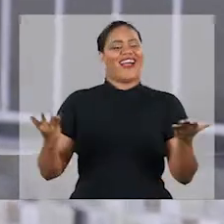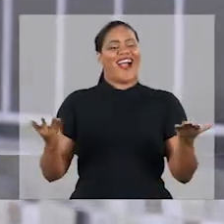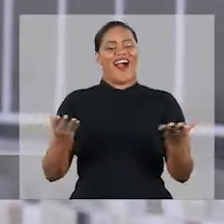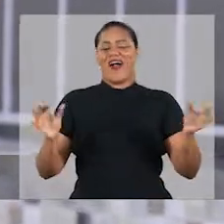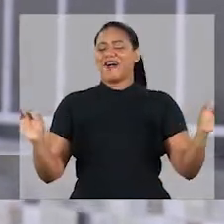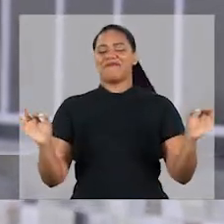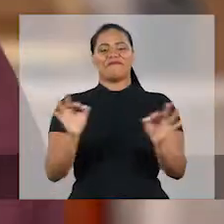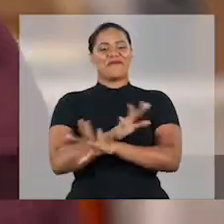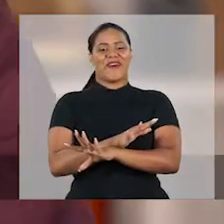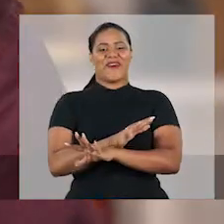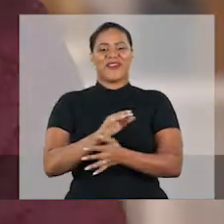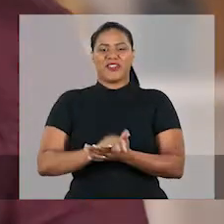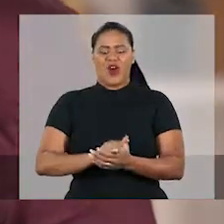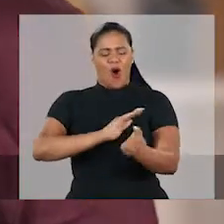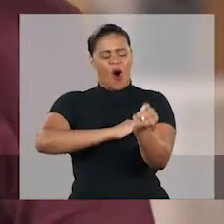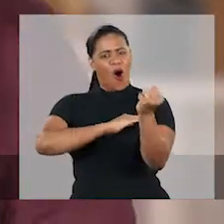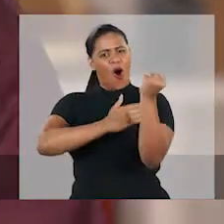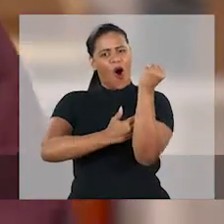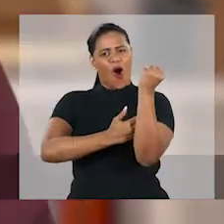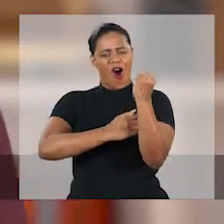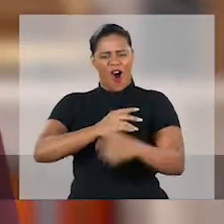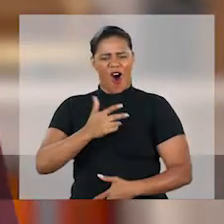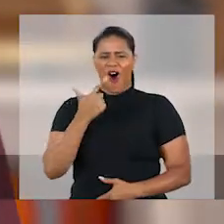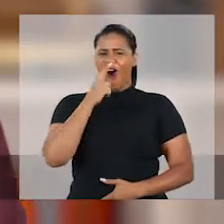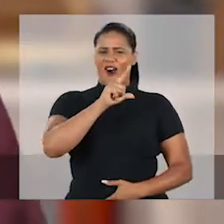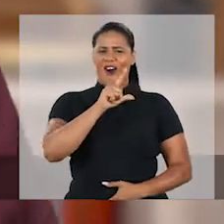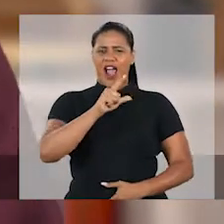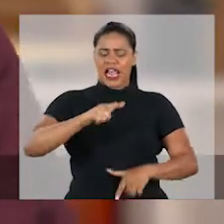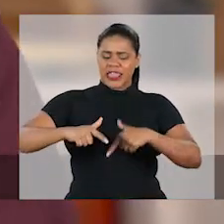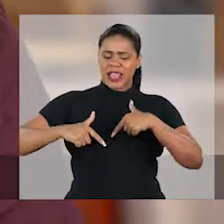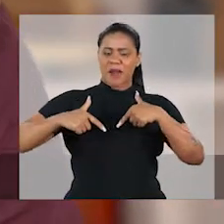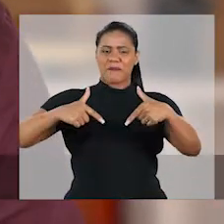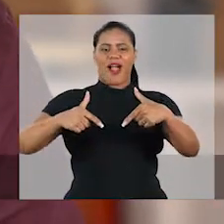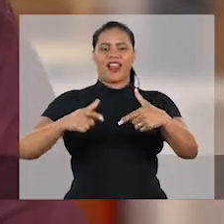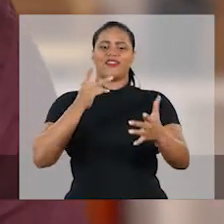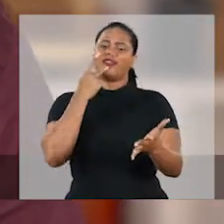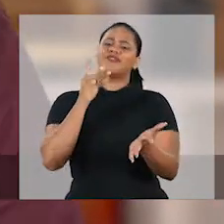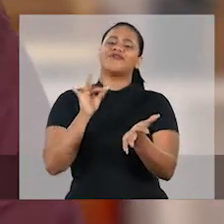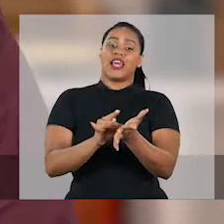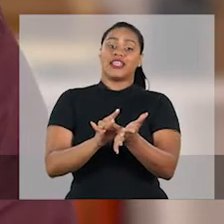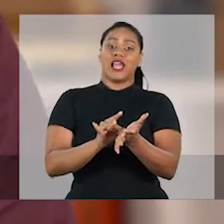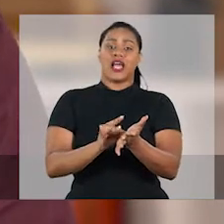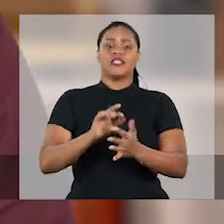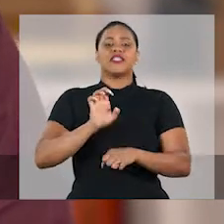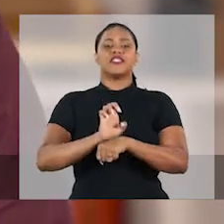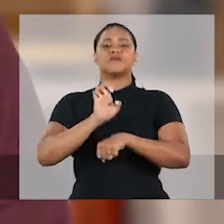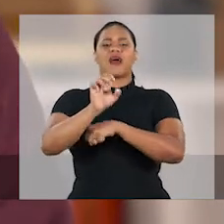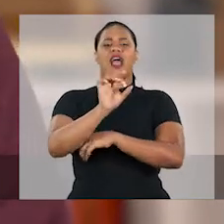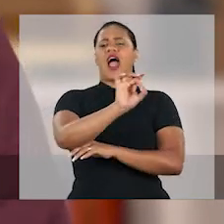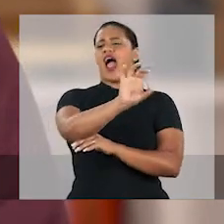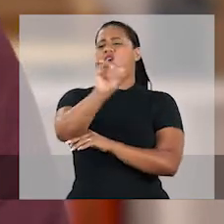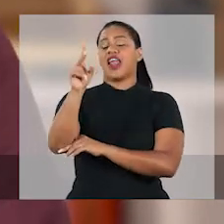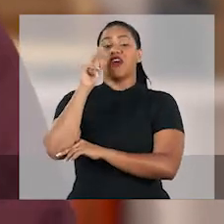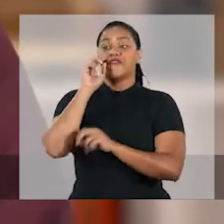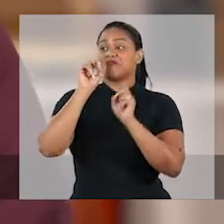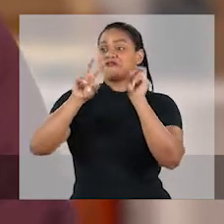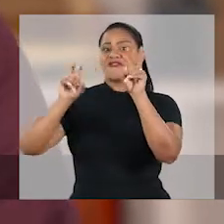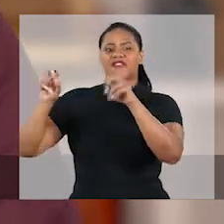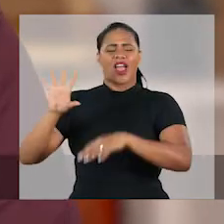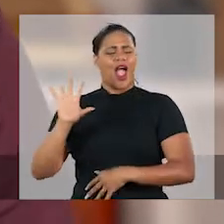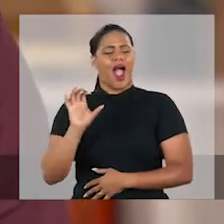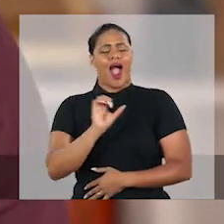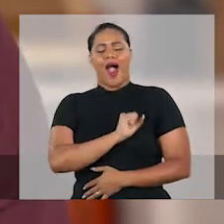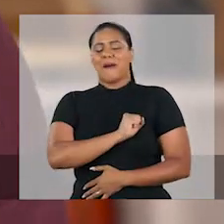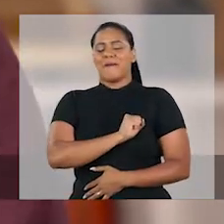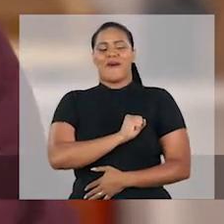ninguém segura. Somos coragem, somos trabalho, somos sinceridade. Com essa esperança que pulsa nas ruas e com muito